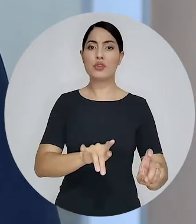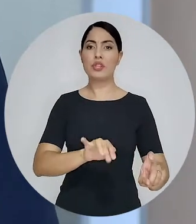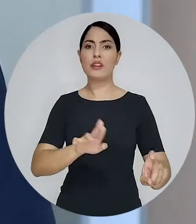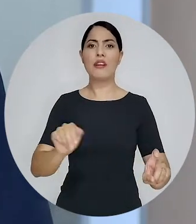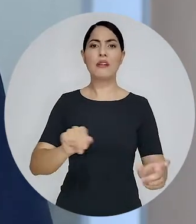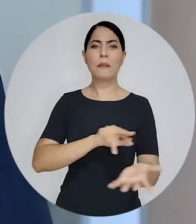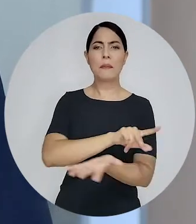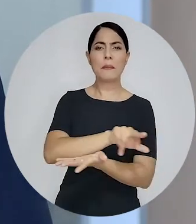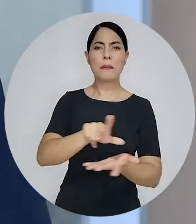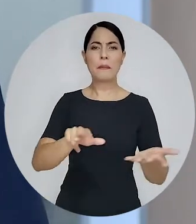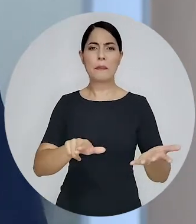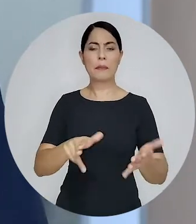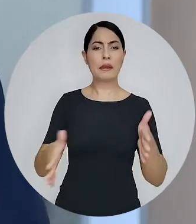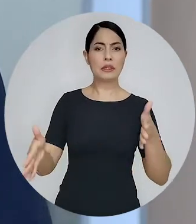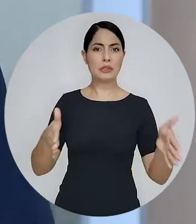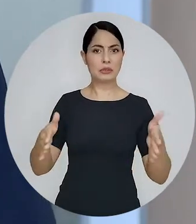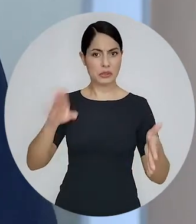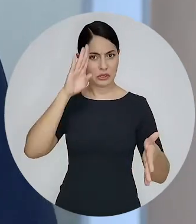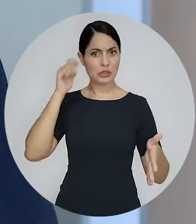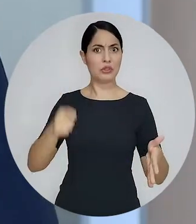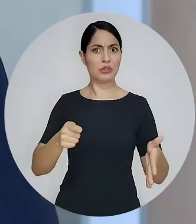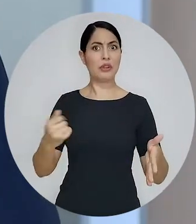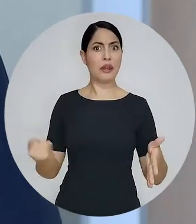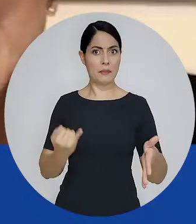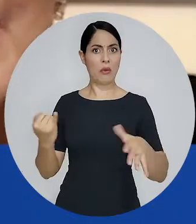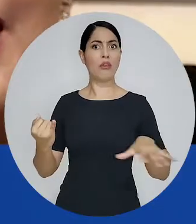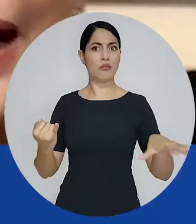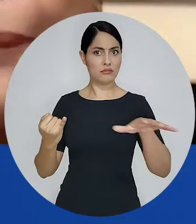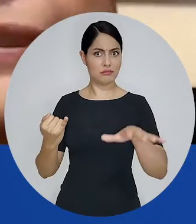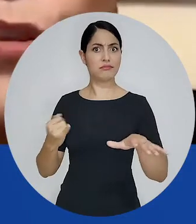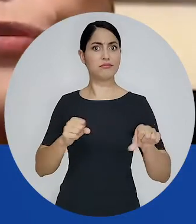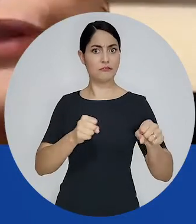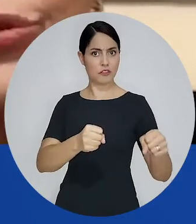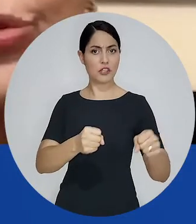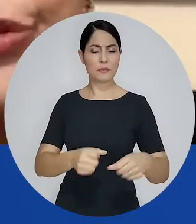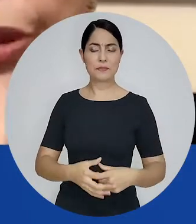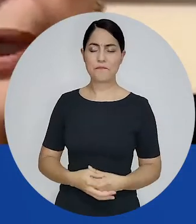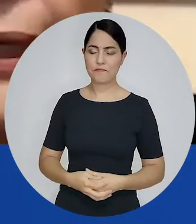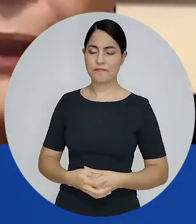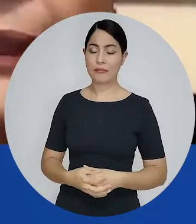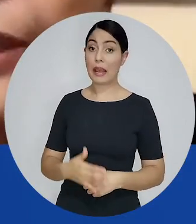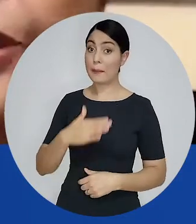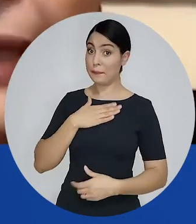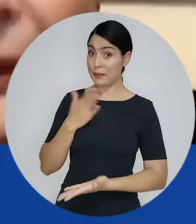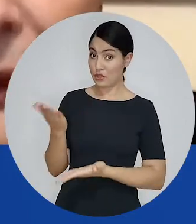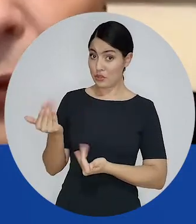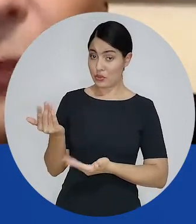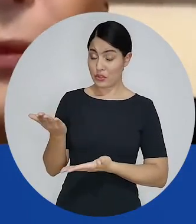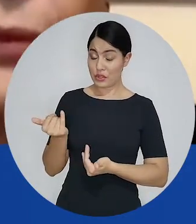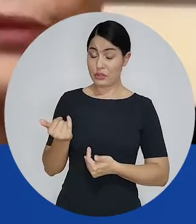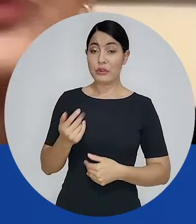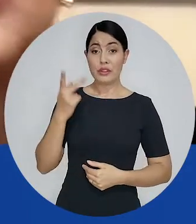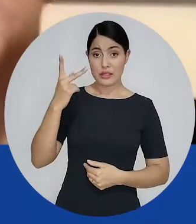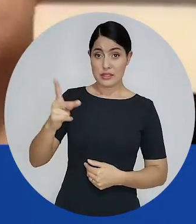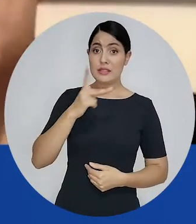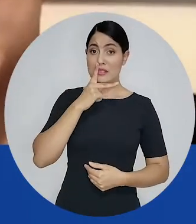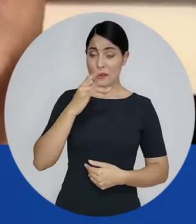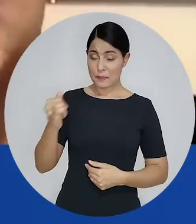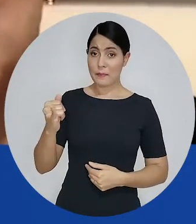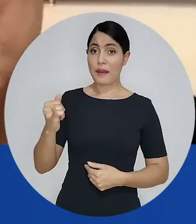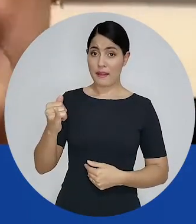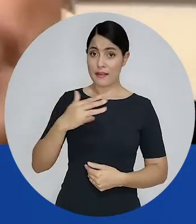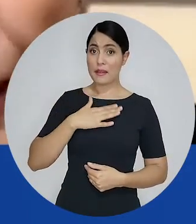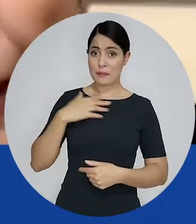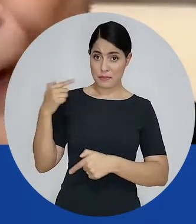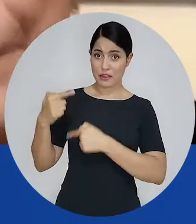necessidade de fortalecimento das instituições. A minha juventude e a geração ao